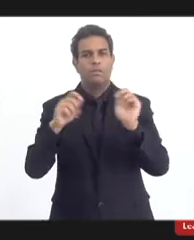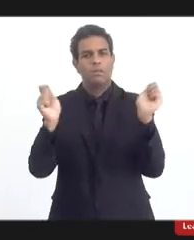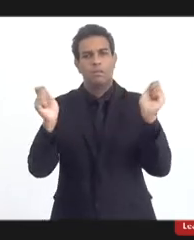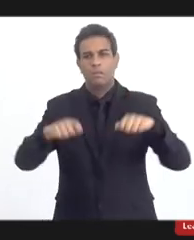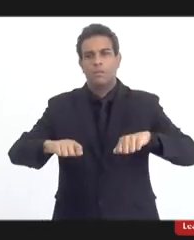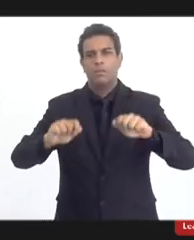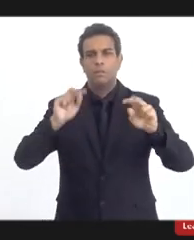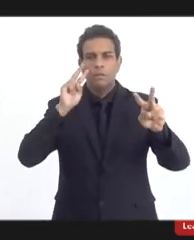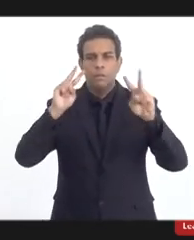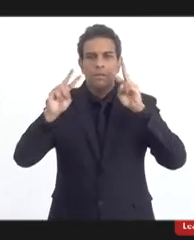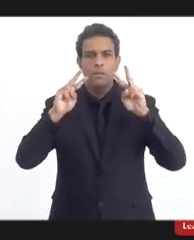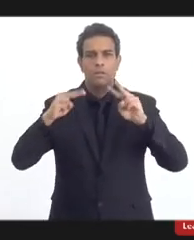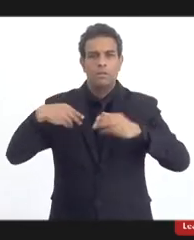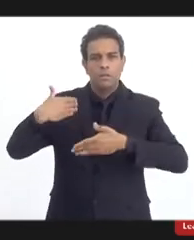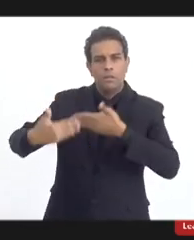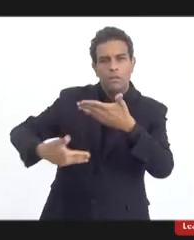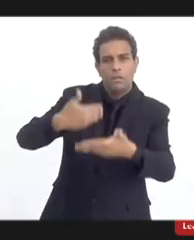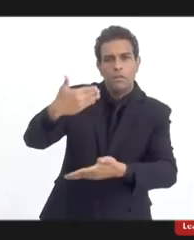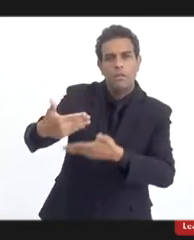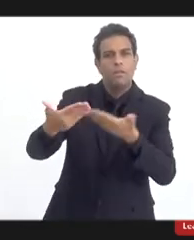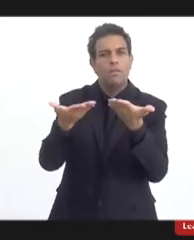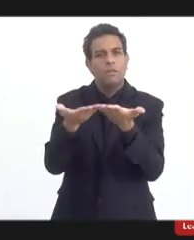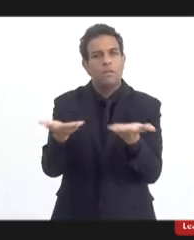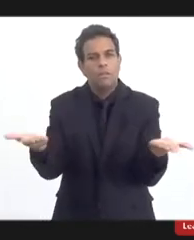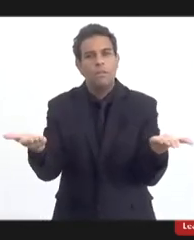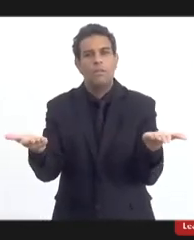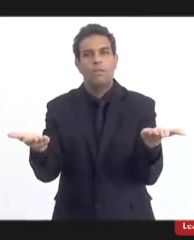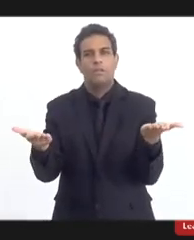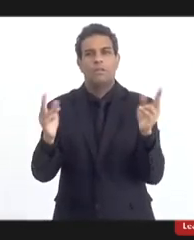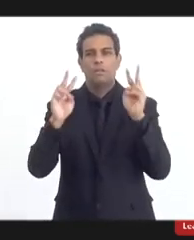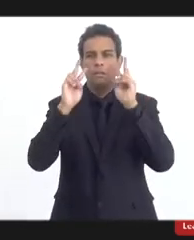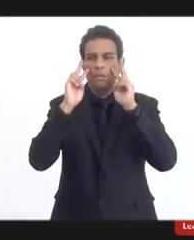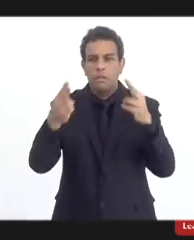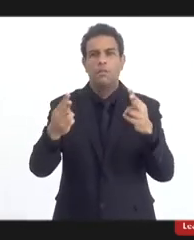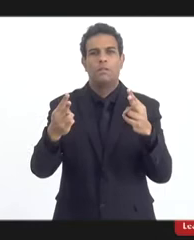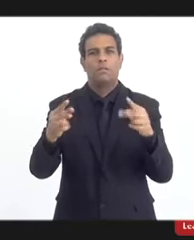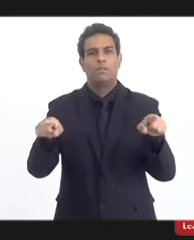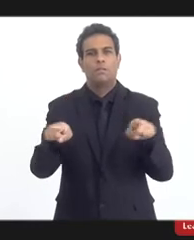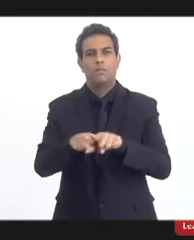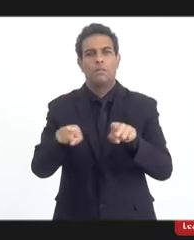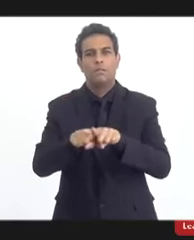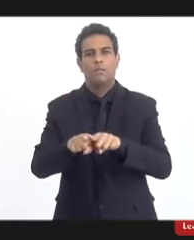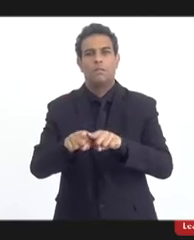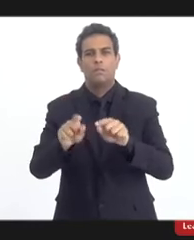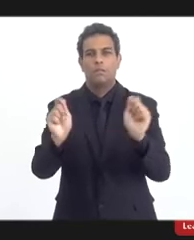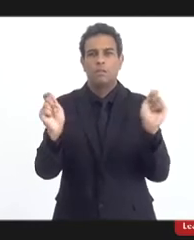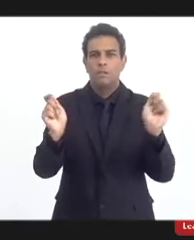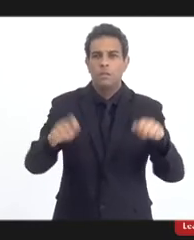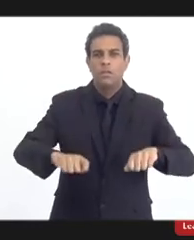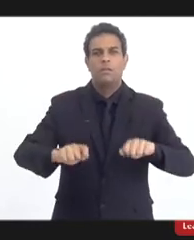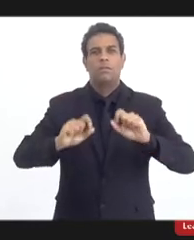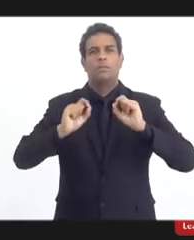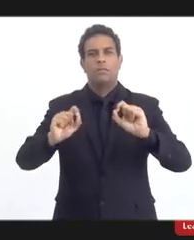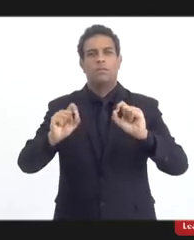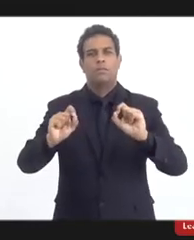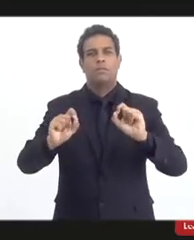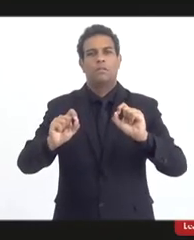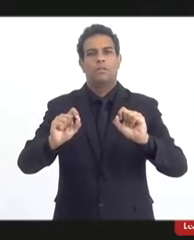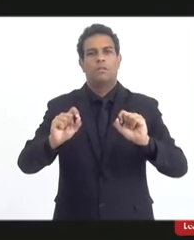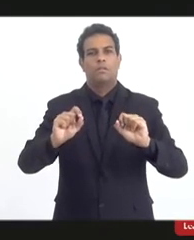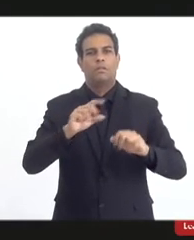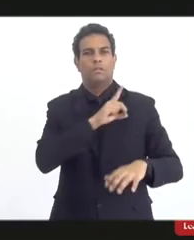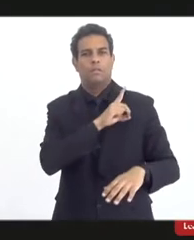pela sua trajetória como humanista, como defensora do Estado Democrático de